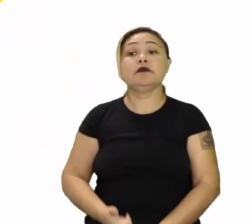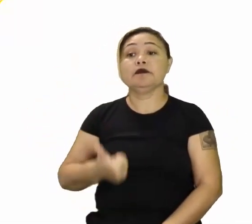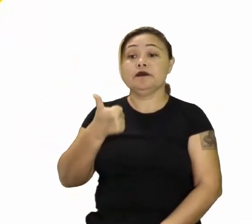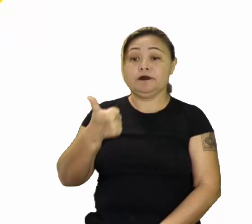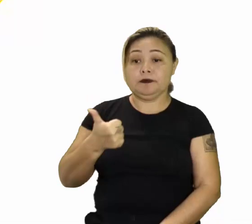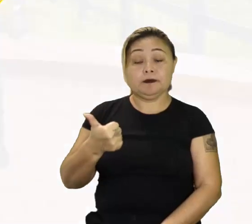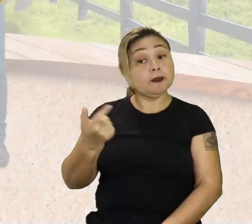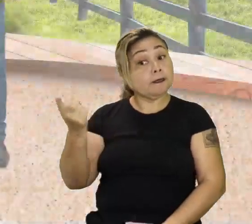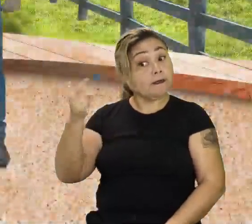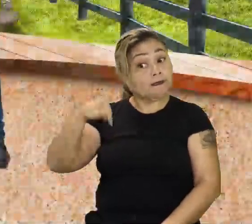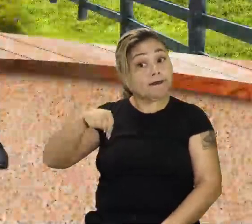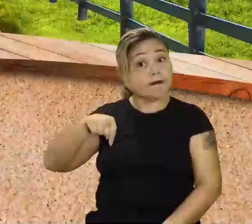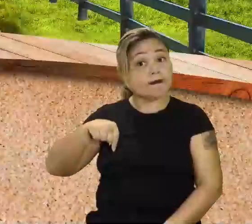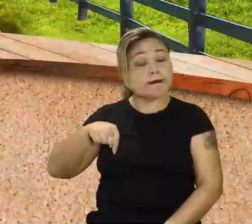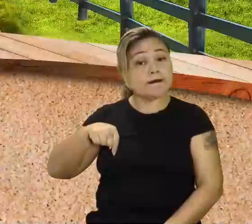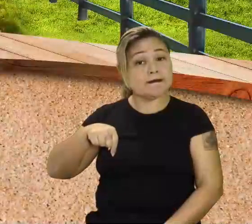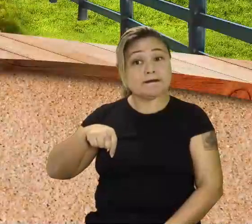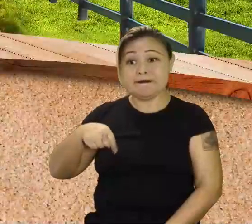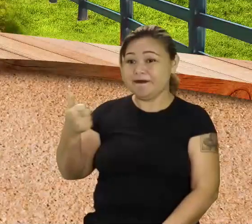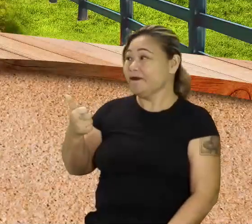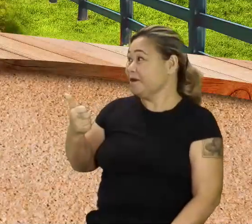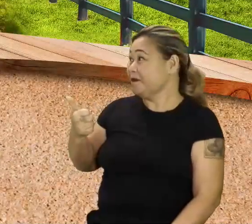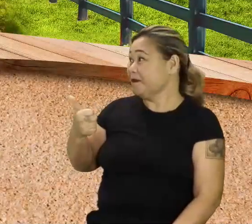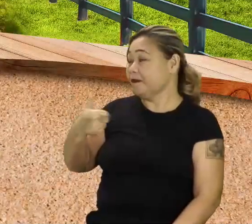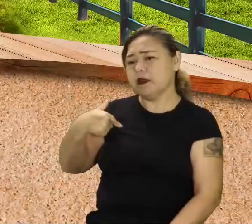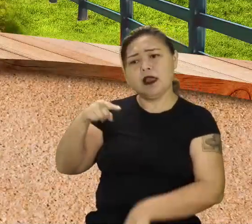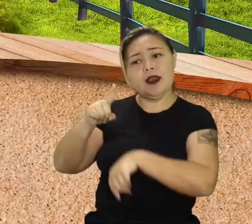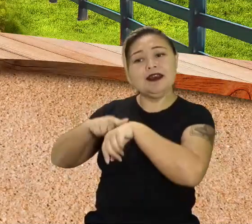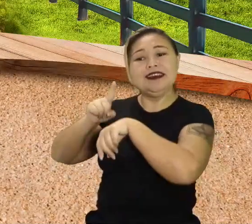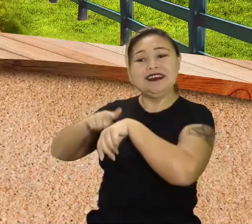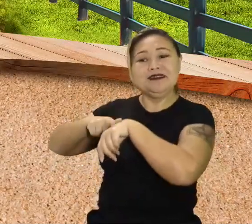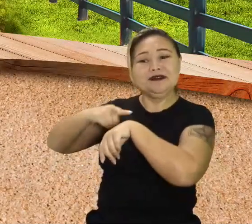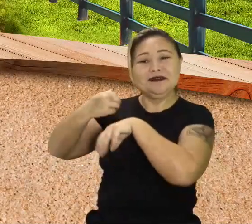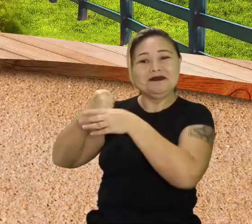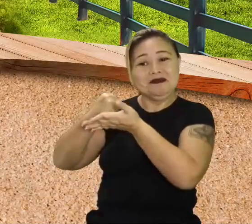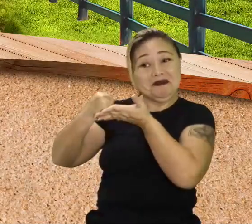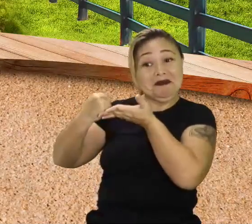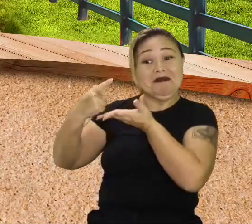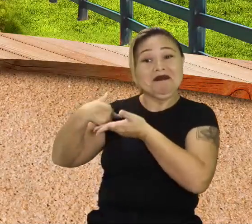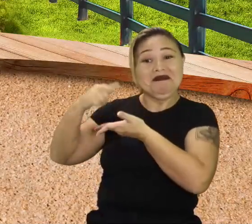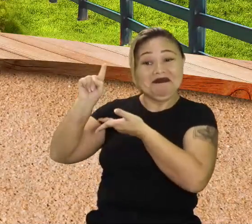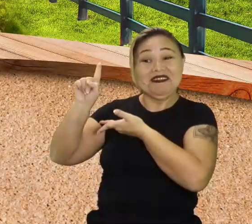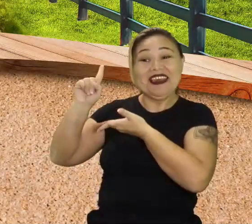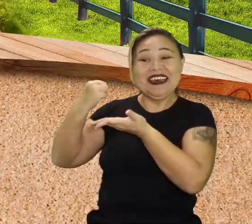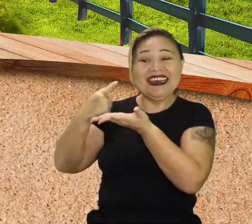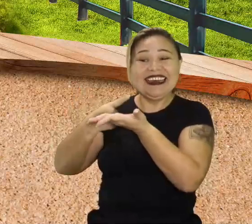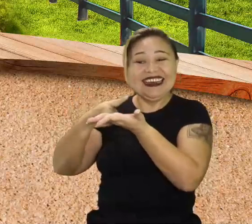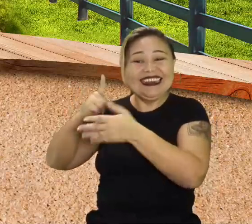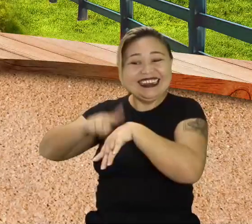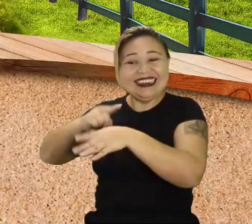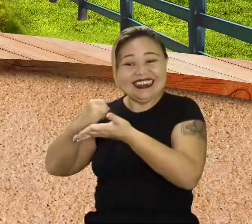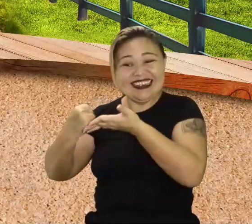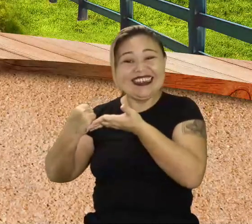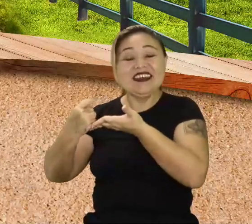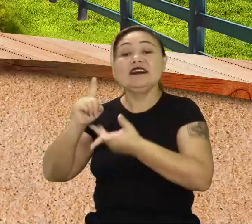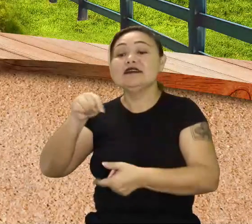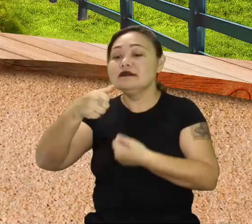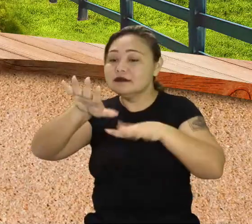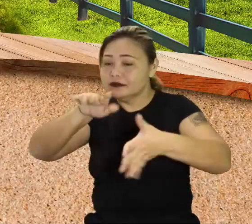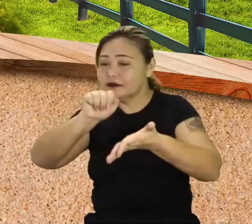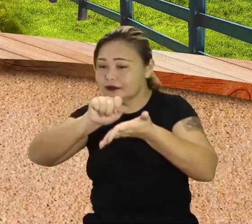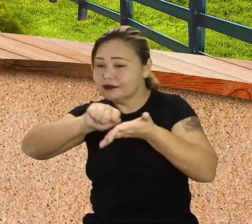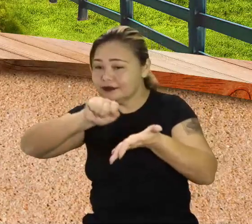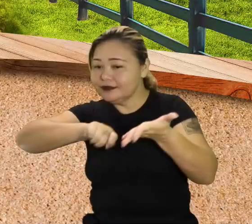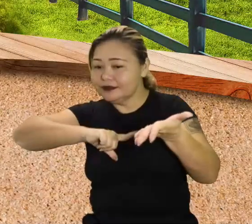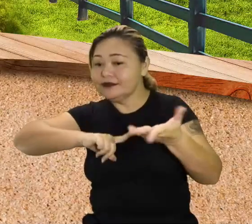Back. Eita Aldelina. A gente passou um pouco do tempo. Quer dizer assim. Eu passei um pouco do tempo. Então. Fiquem aí. Fazendo